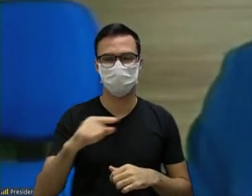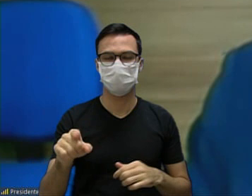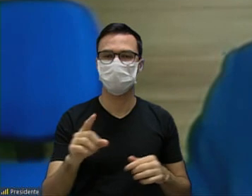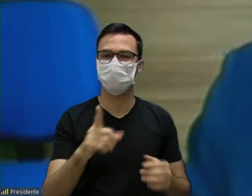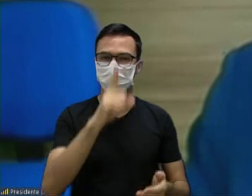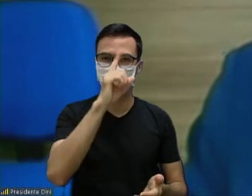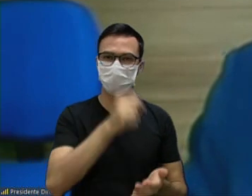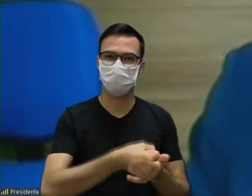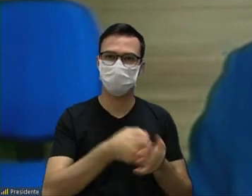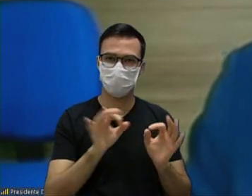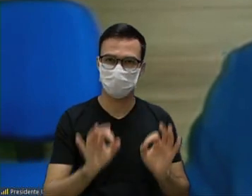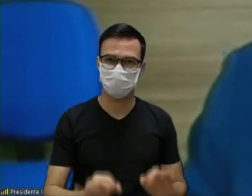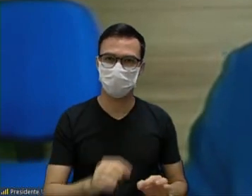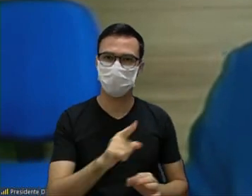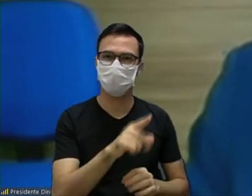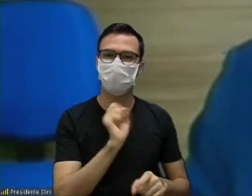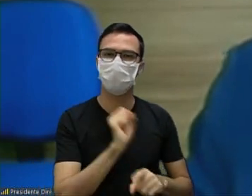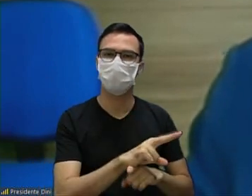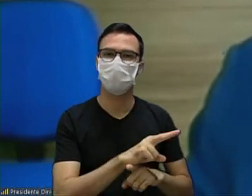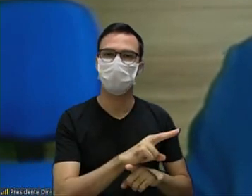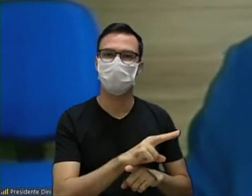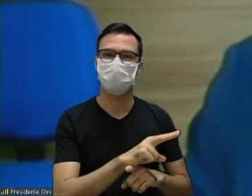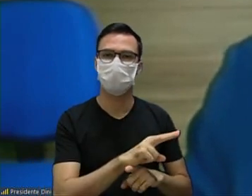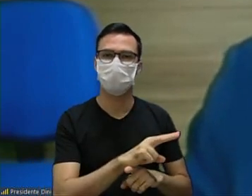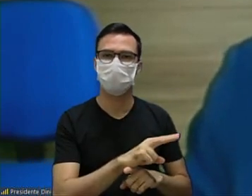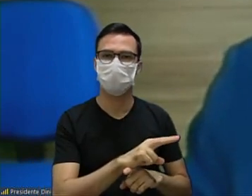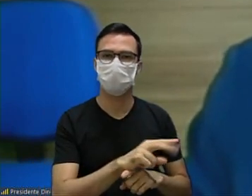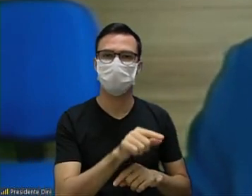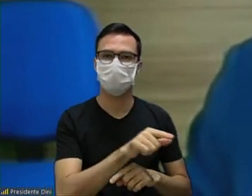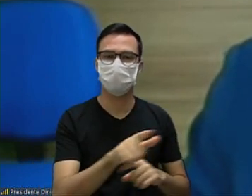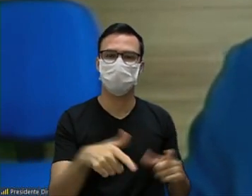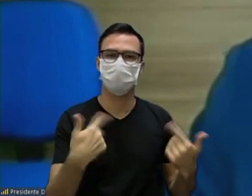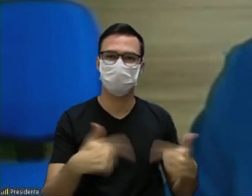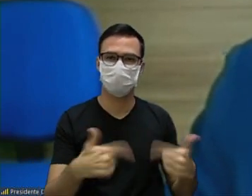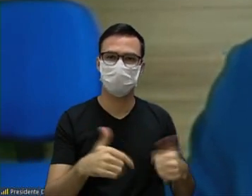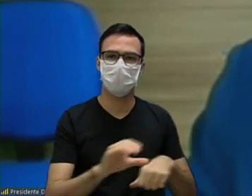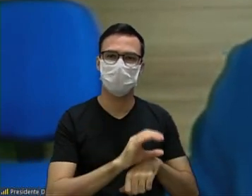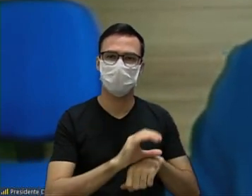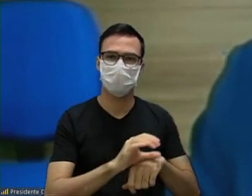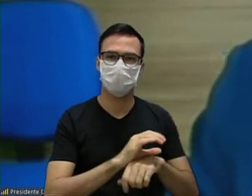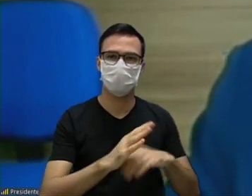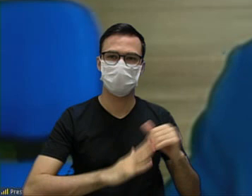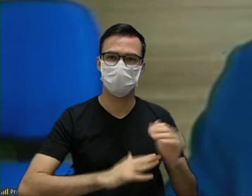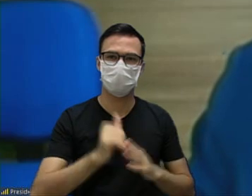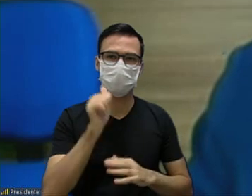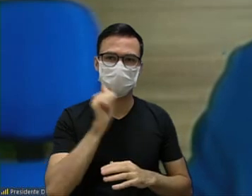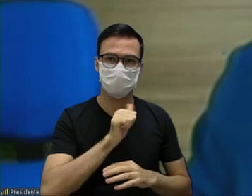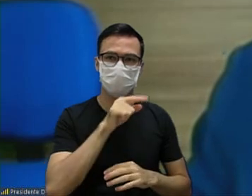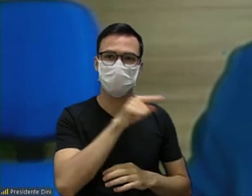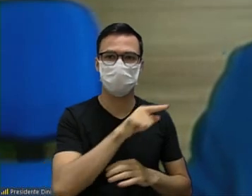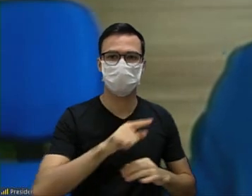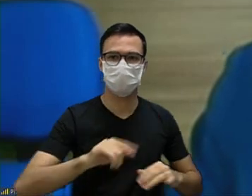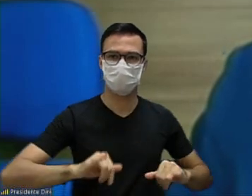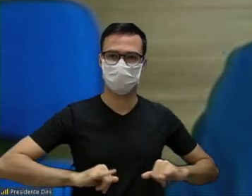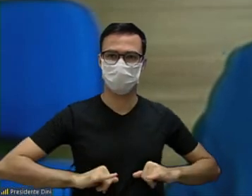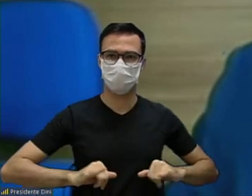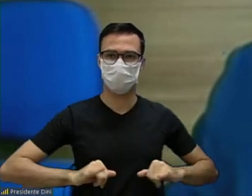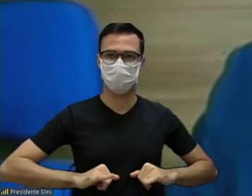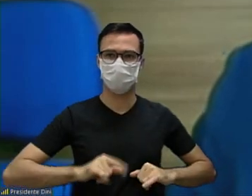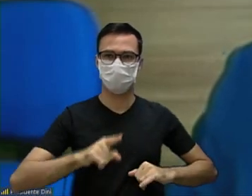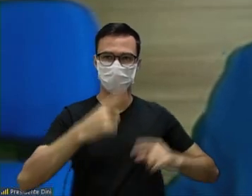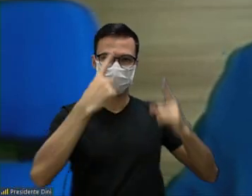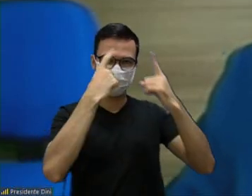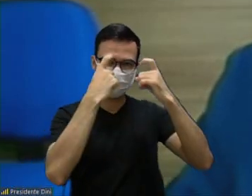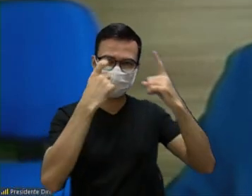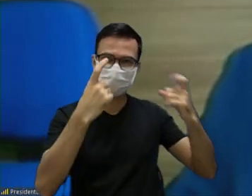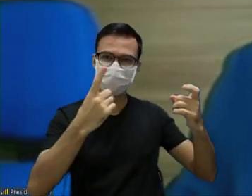prioridade de encaminhamento a vaga de emprego e de cursos profissionalizantes das mulheres que tenham sido vítimas de doenças de violência